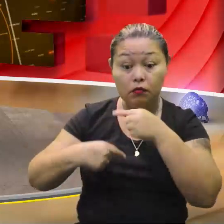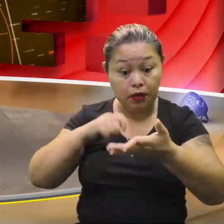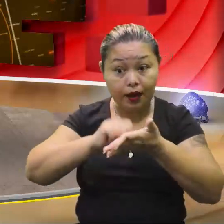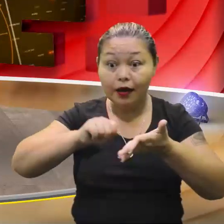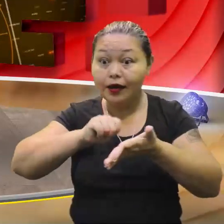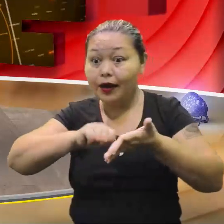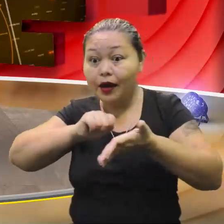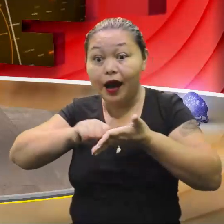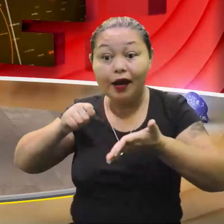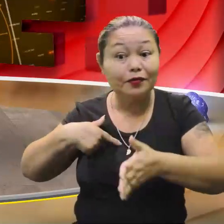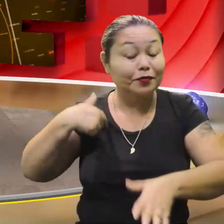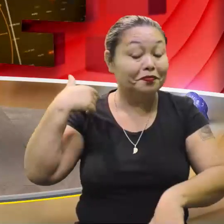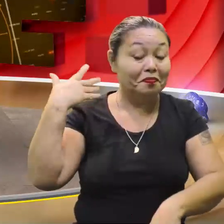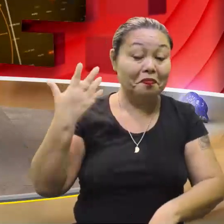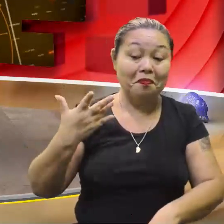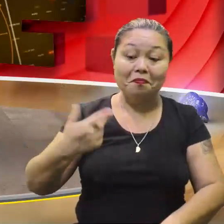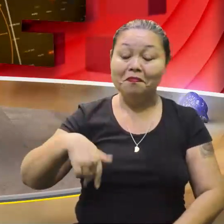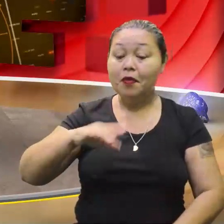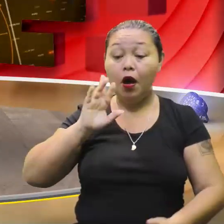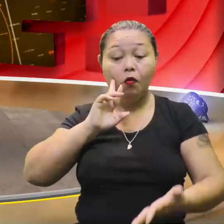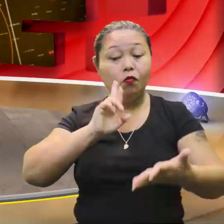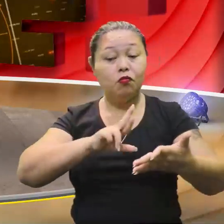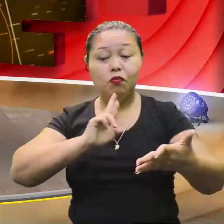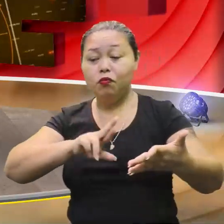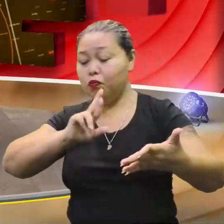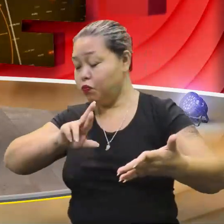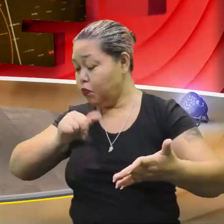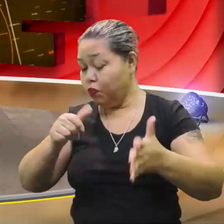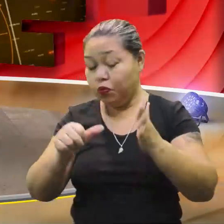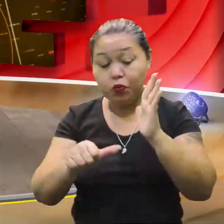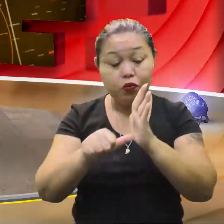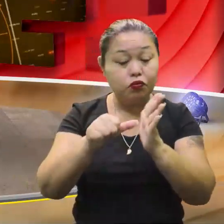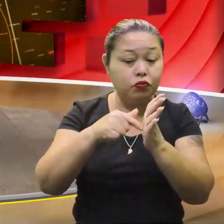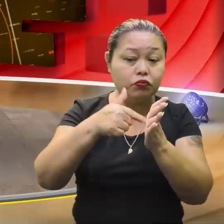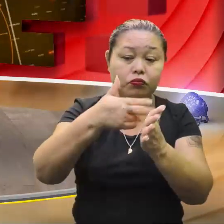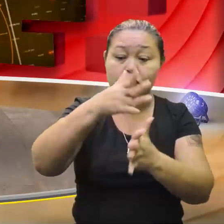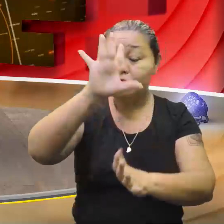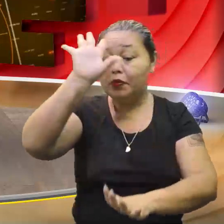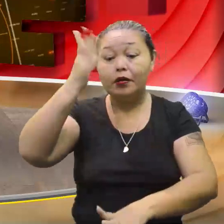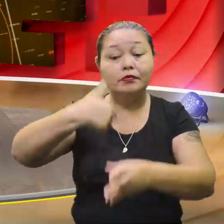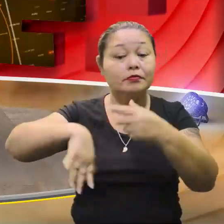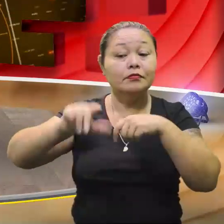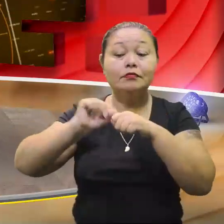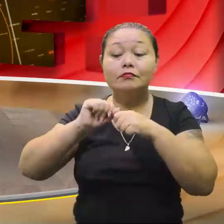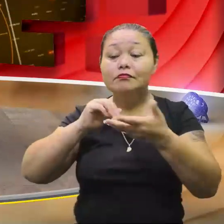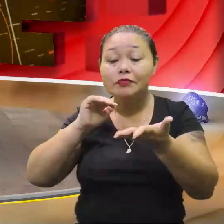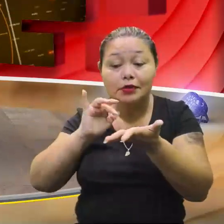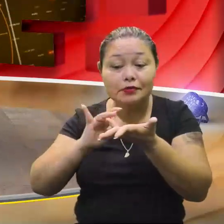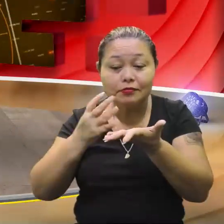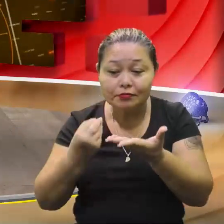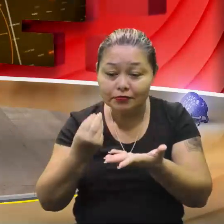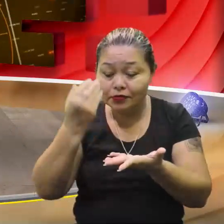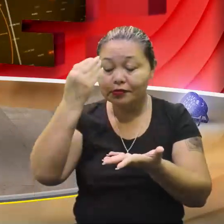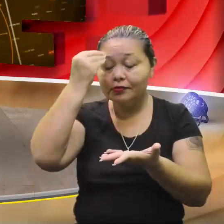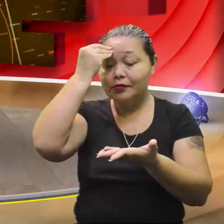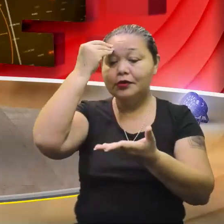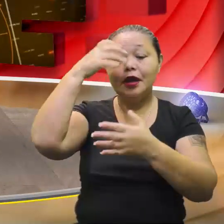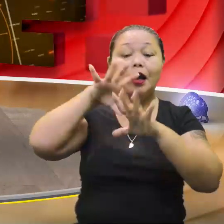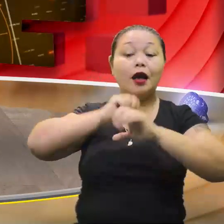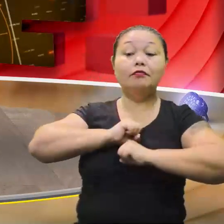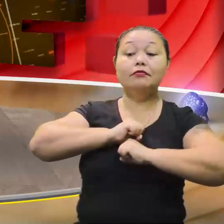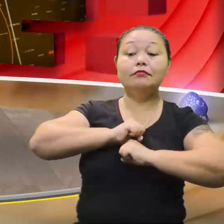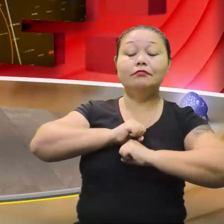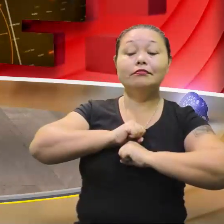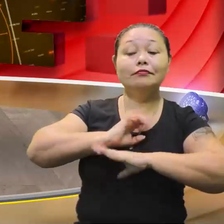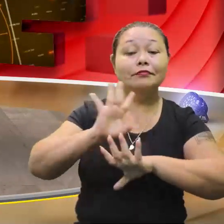embalo, meu amigo, você resolve uma, resolve duas, três, quatro e vai ficar aí no automático. E com certeza você não vai ter dificuldade.